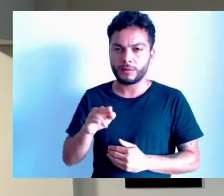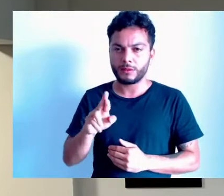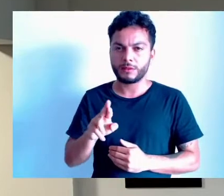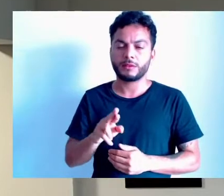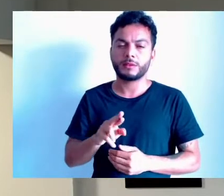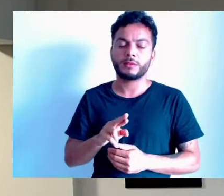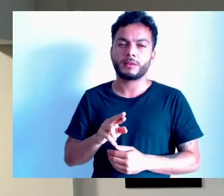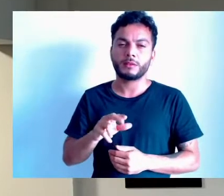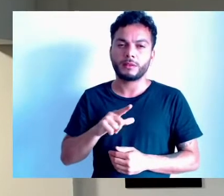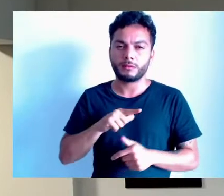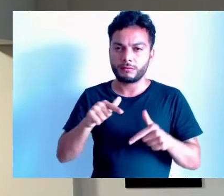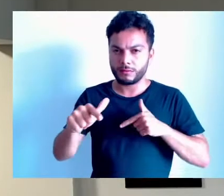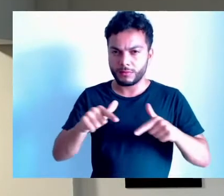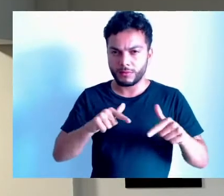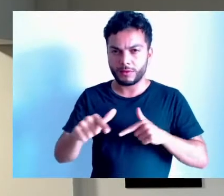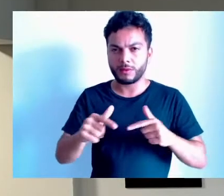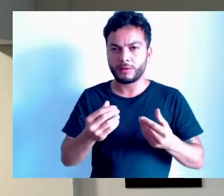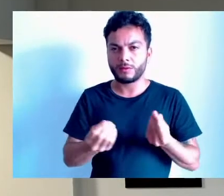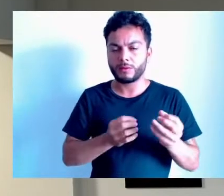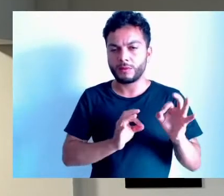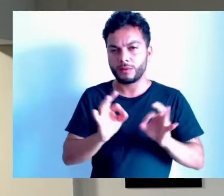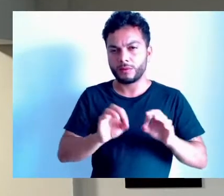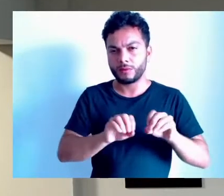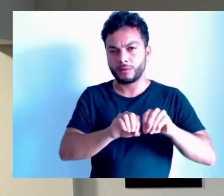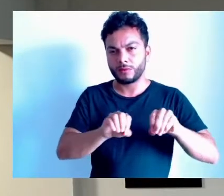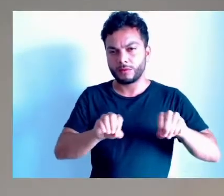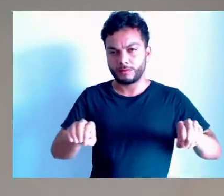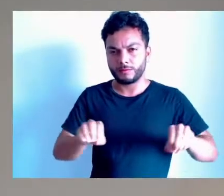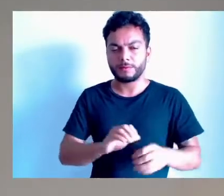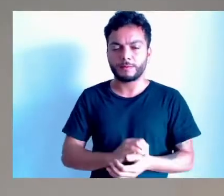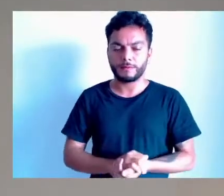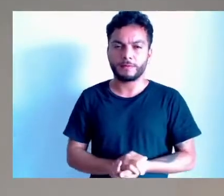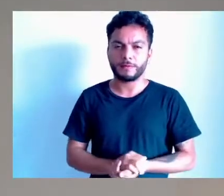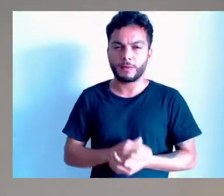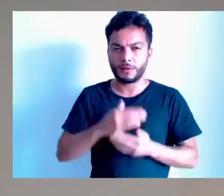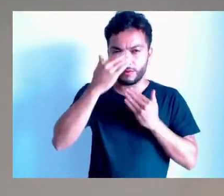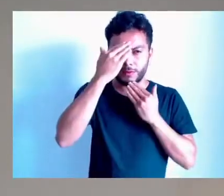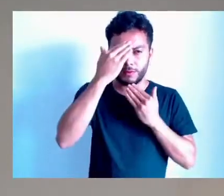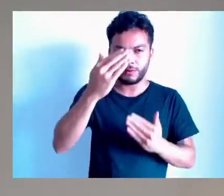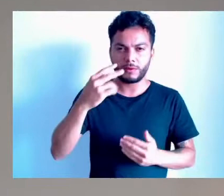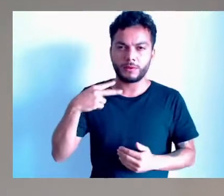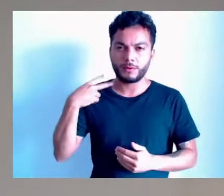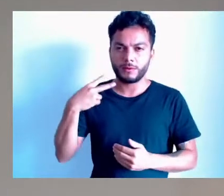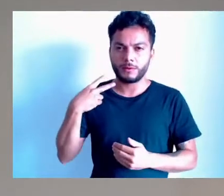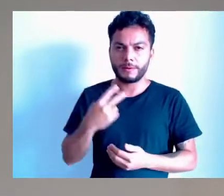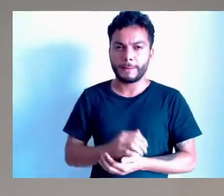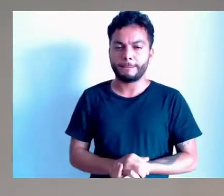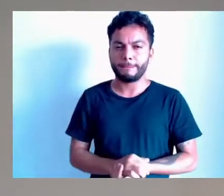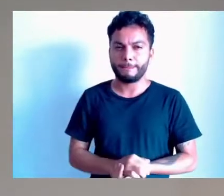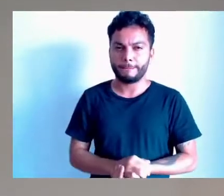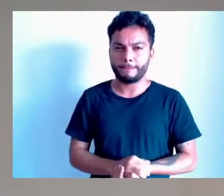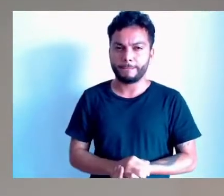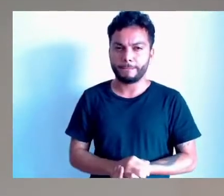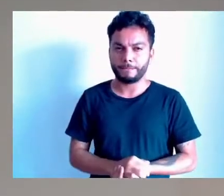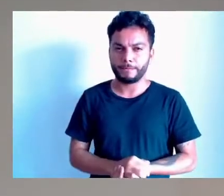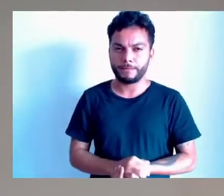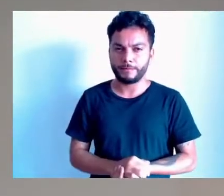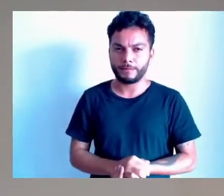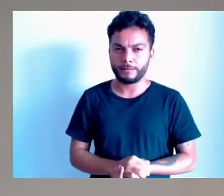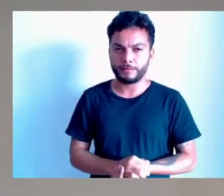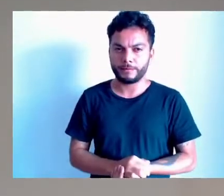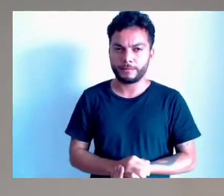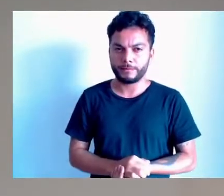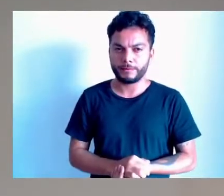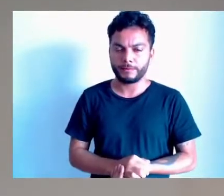desastoreamento dessas valas e córregos. Obrigado. Obrigado, vereadores, que fizeram a parte. Vereador Chapecó, acho que aqui